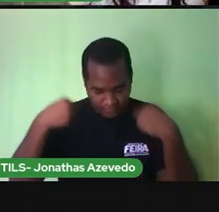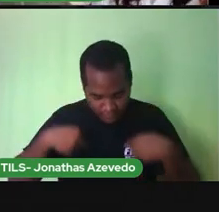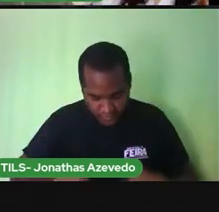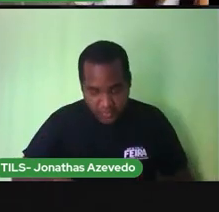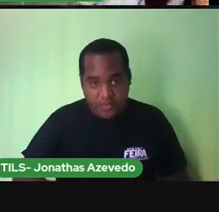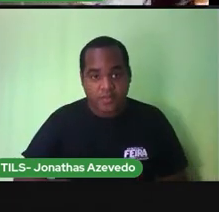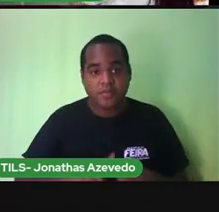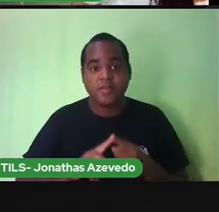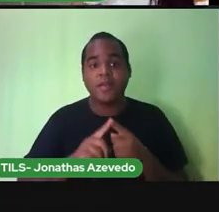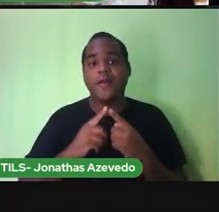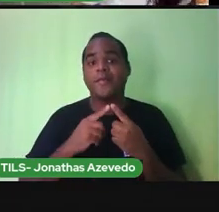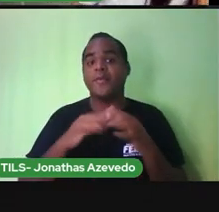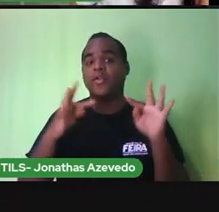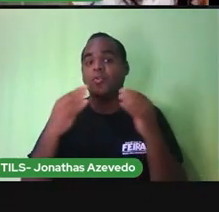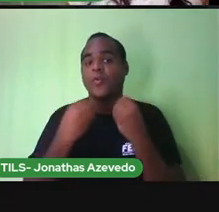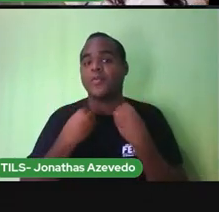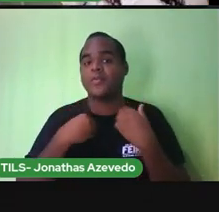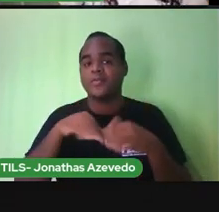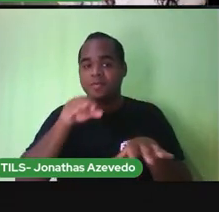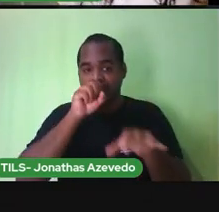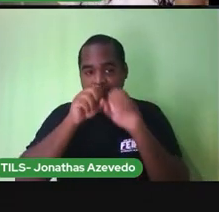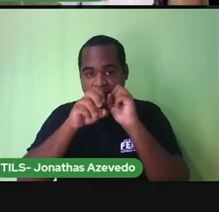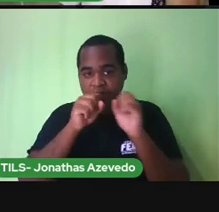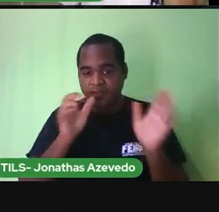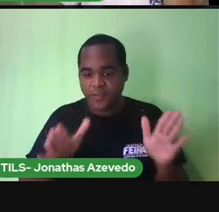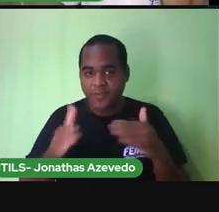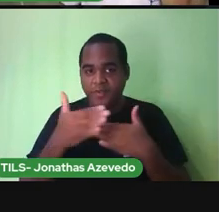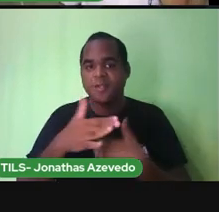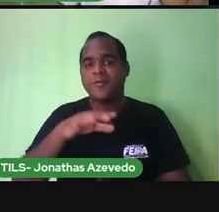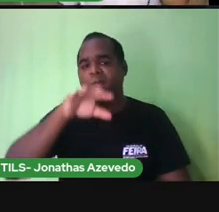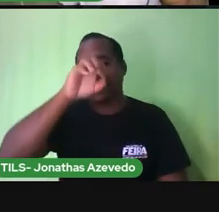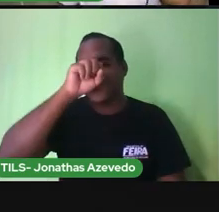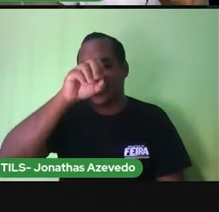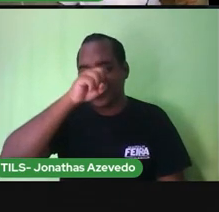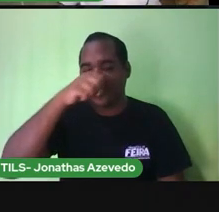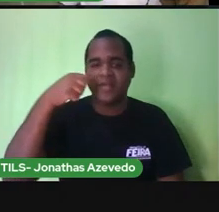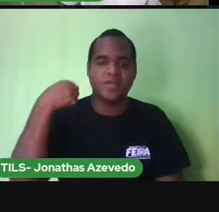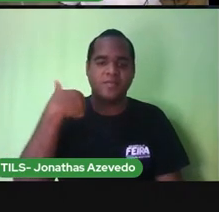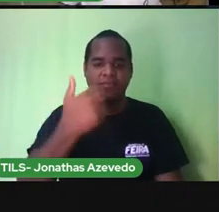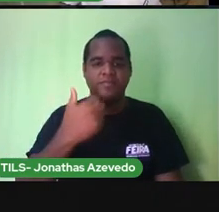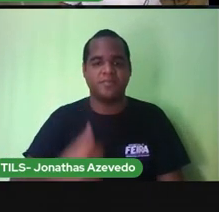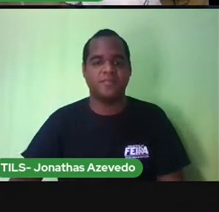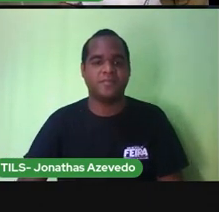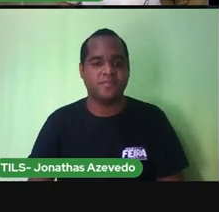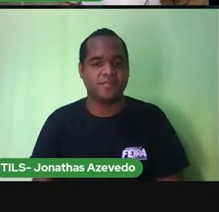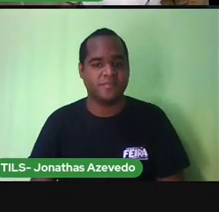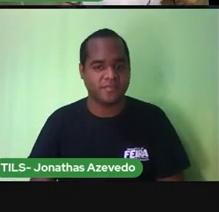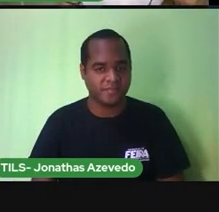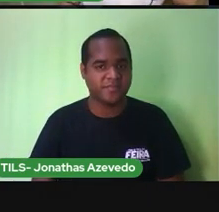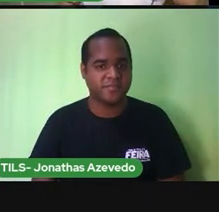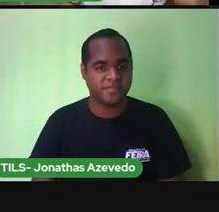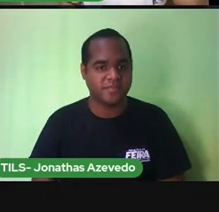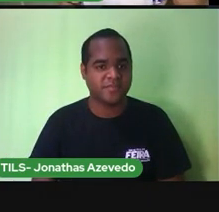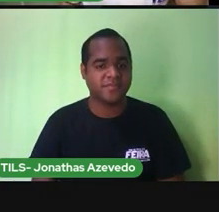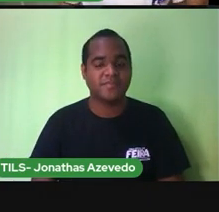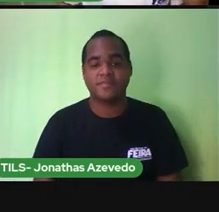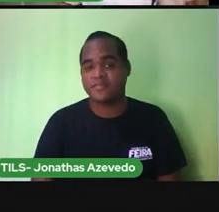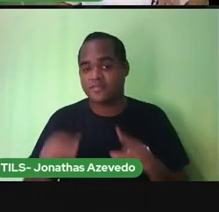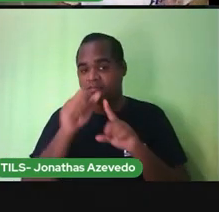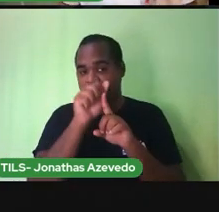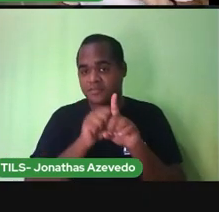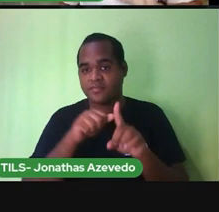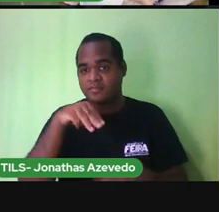Eu acho que é por isso, ó, que a caixa está cheirosa. Vamos lá! Mês de